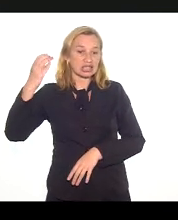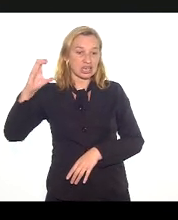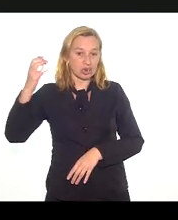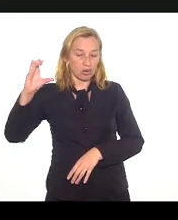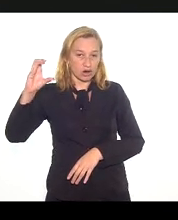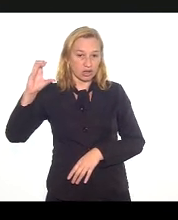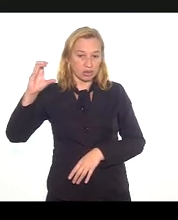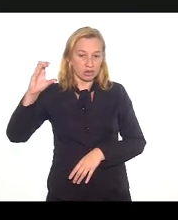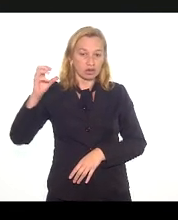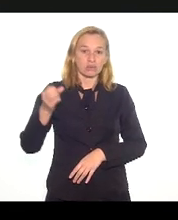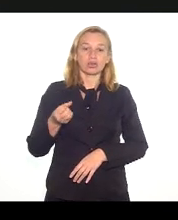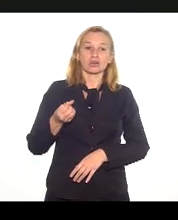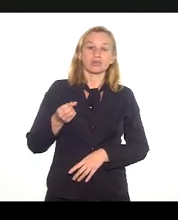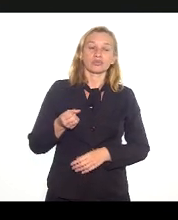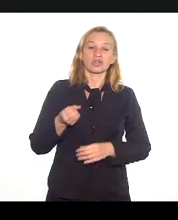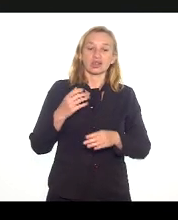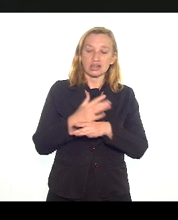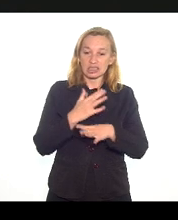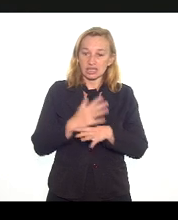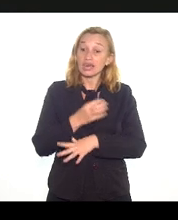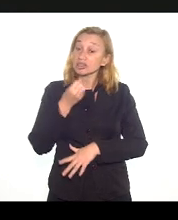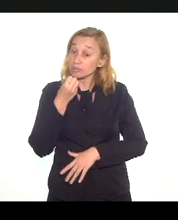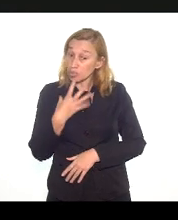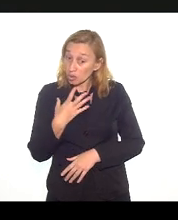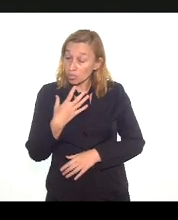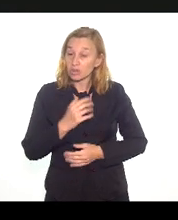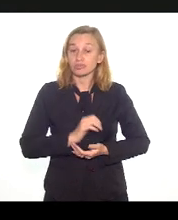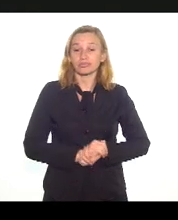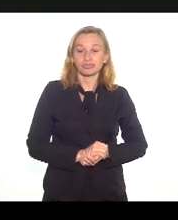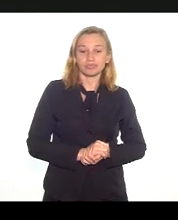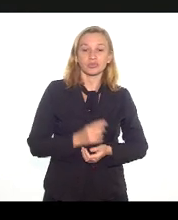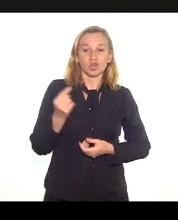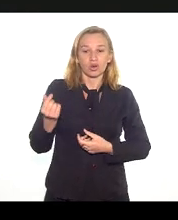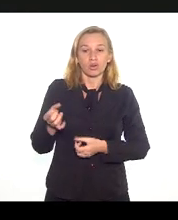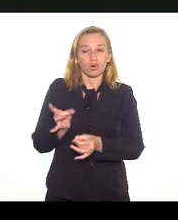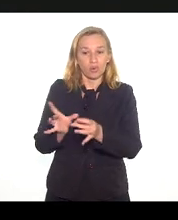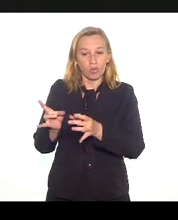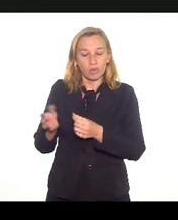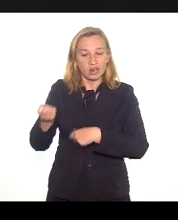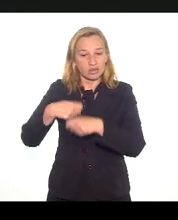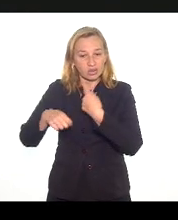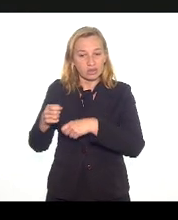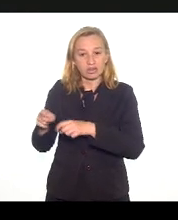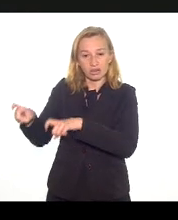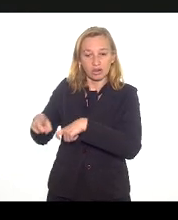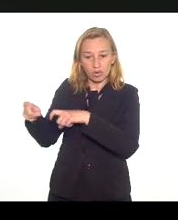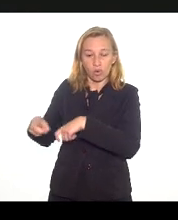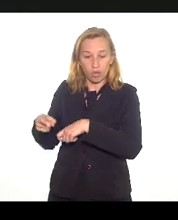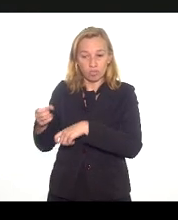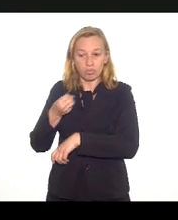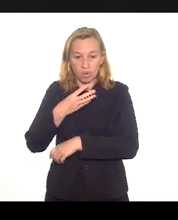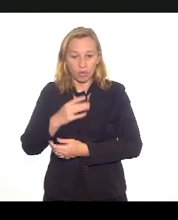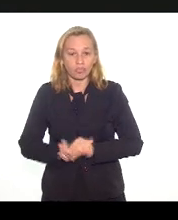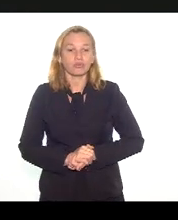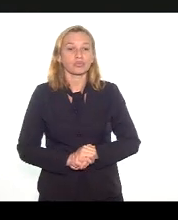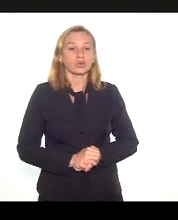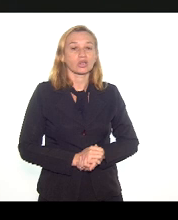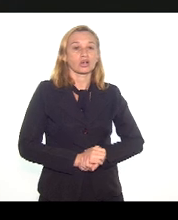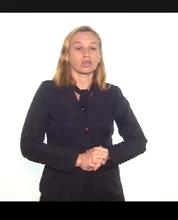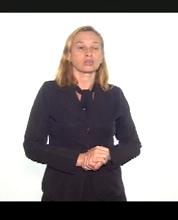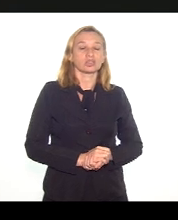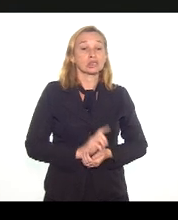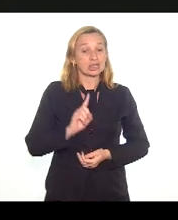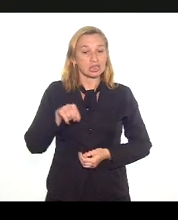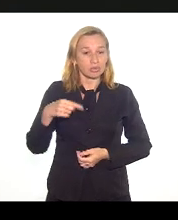média e alta muito forte, é um hub de comércio-serviço do interior fluminense. Então, isso é um pouco, depois